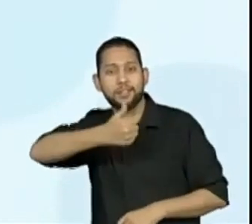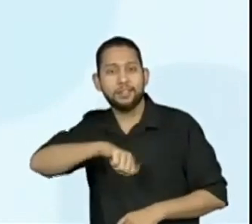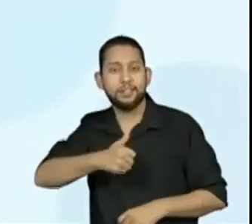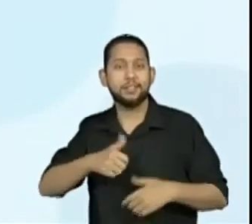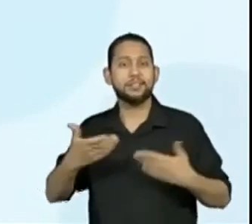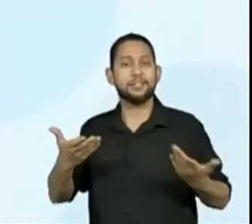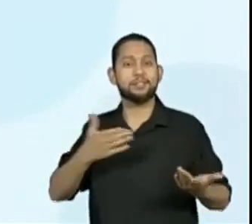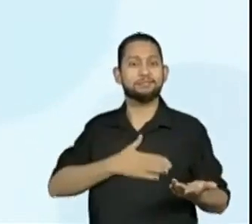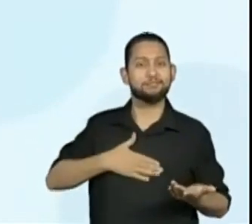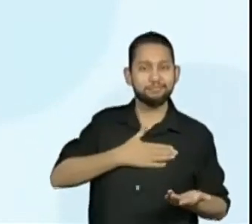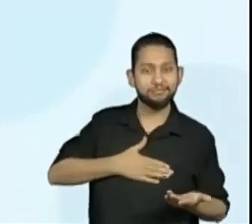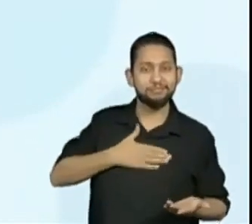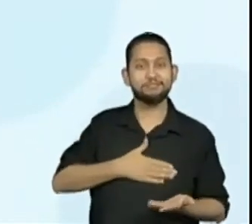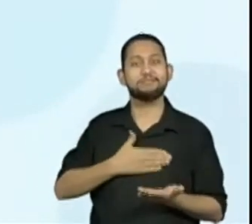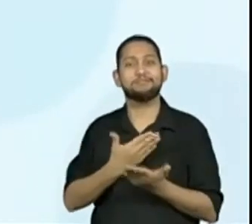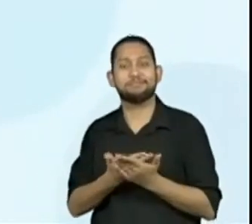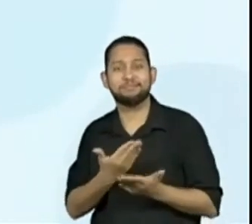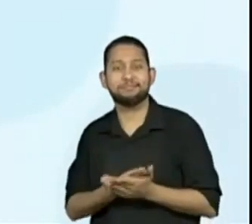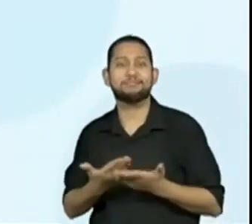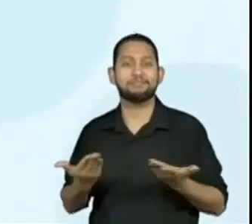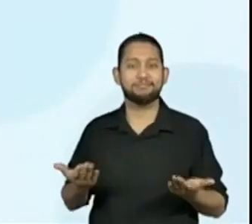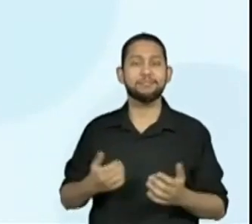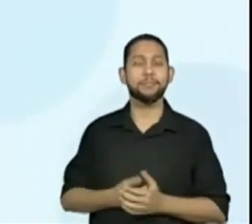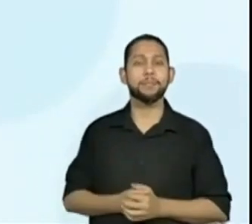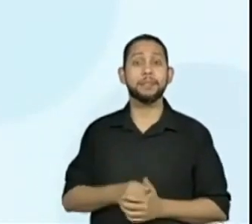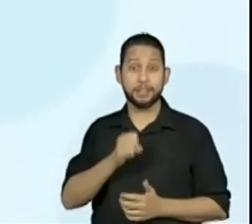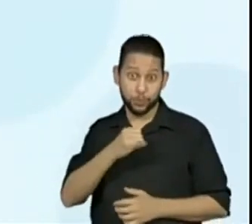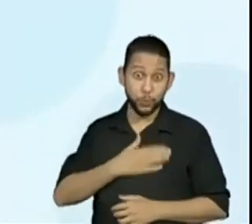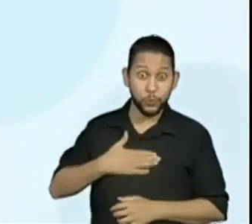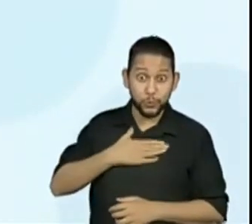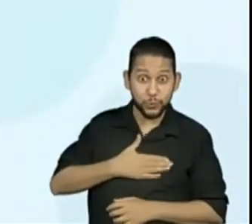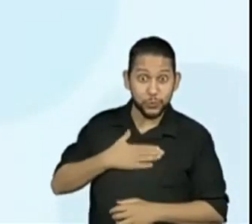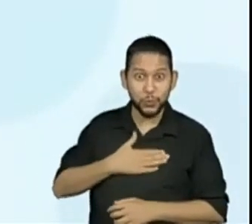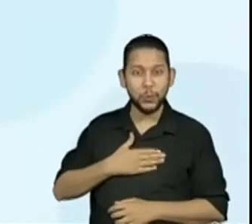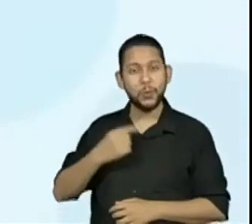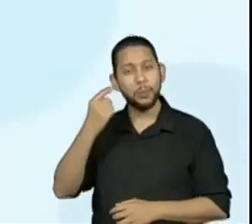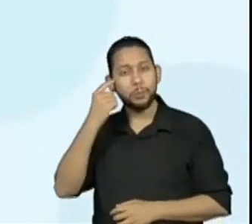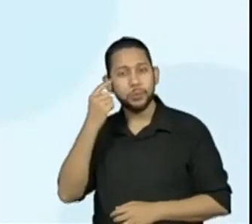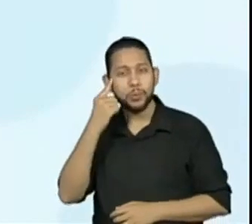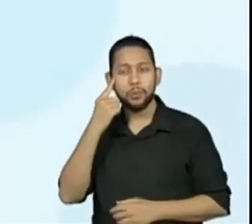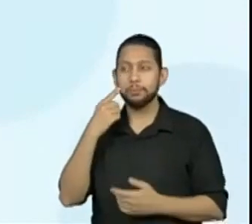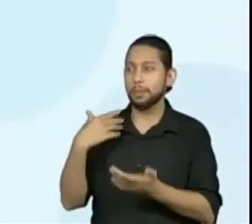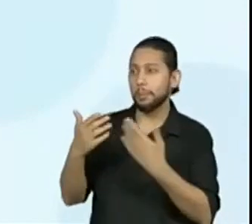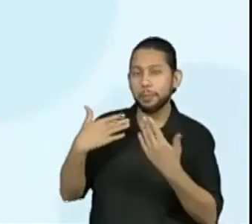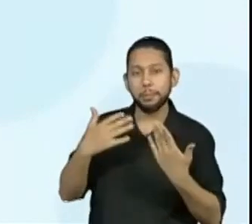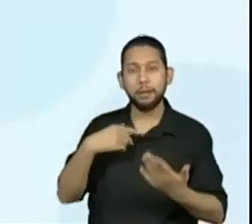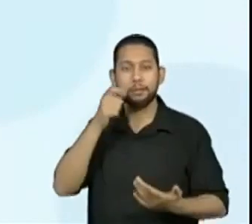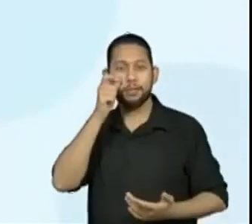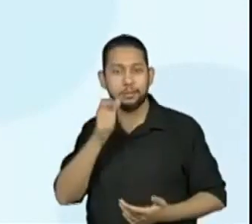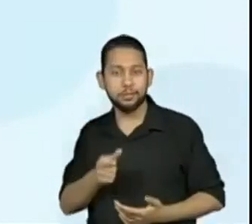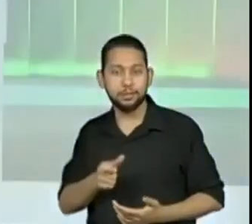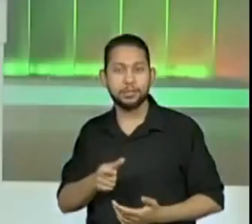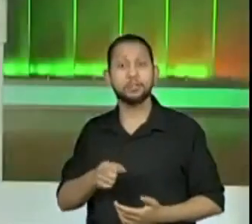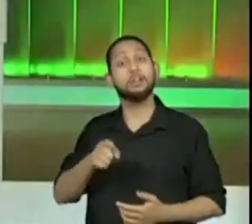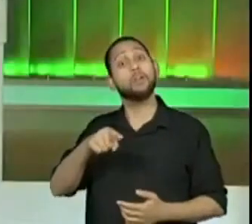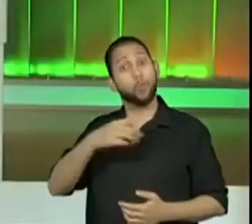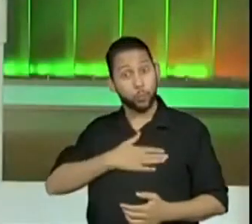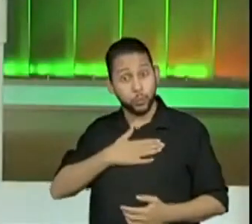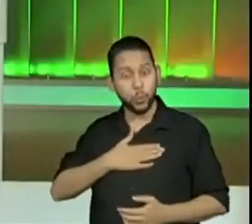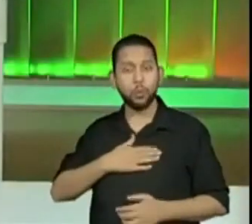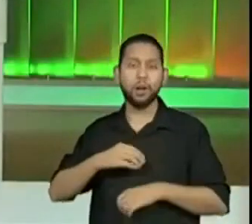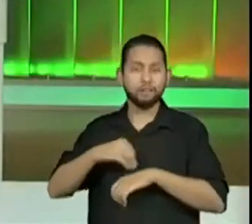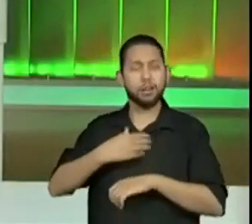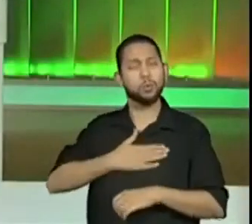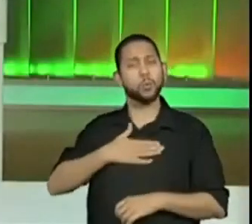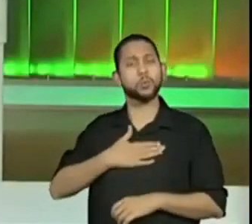Essa é a avaliação da nossa aula de hoje. Quem gostou, quem achou interessante, avalia positivamente.